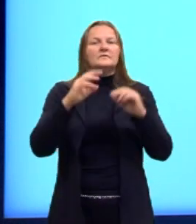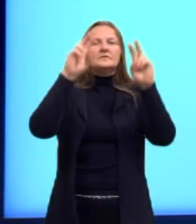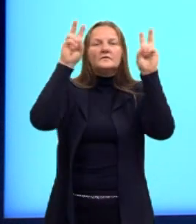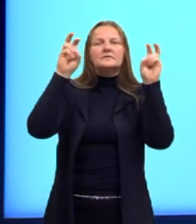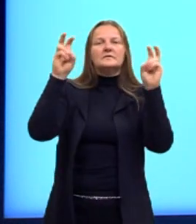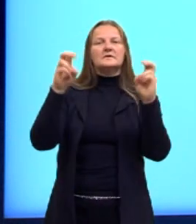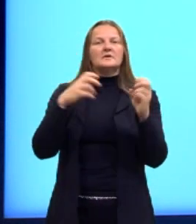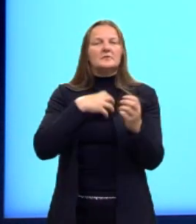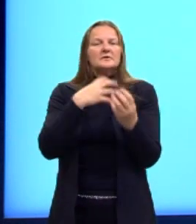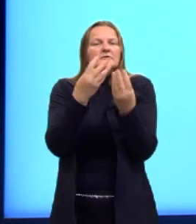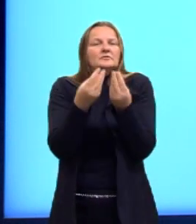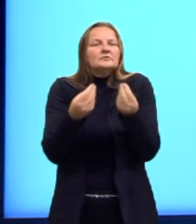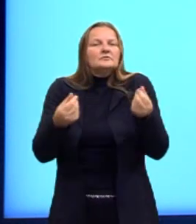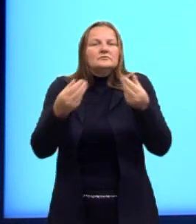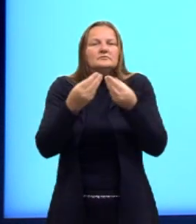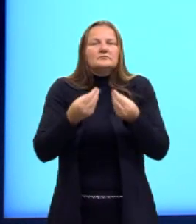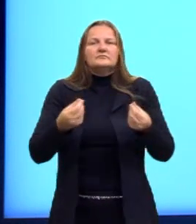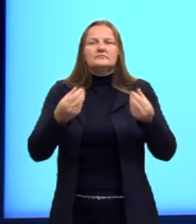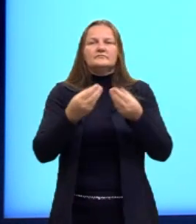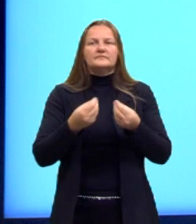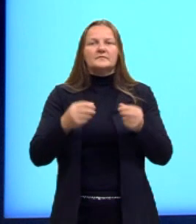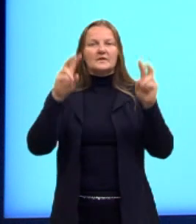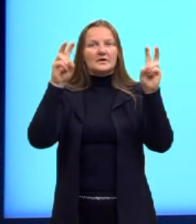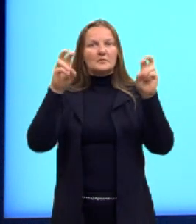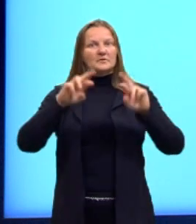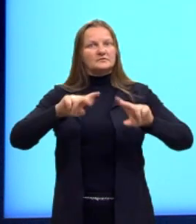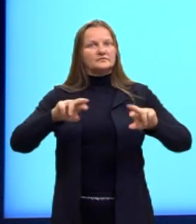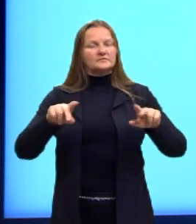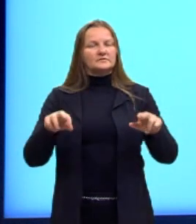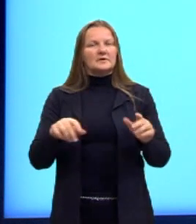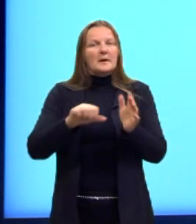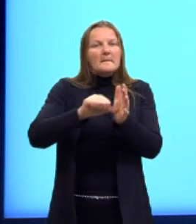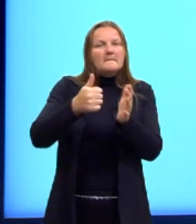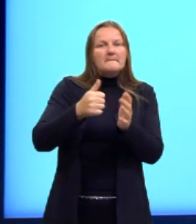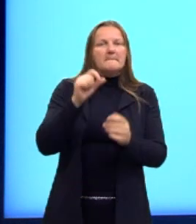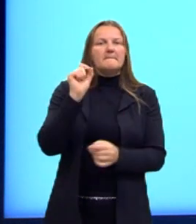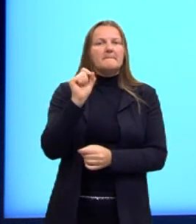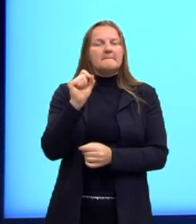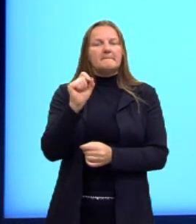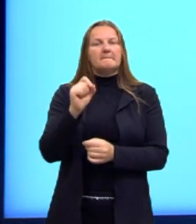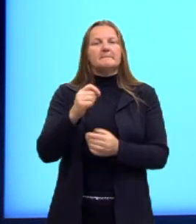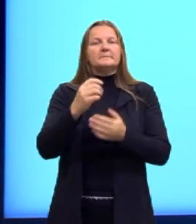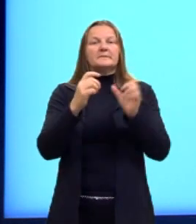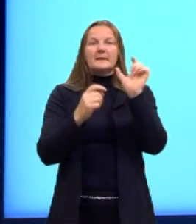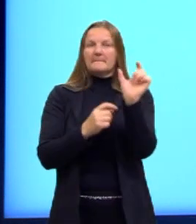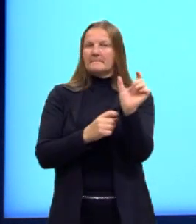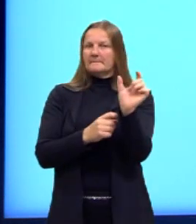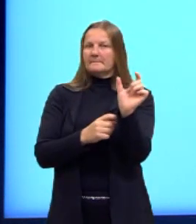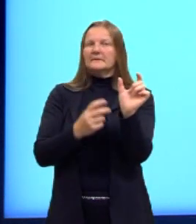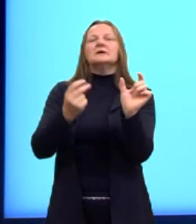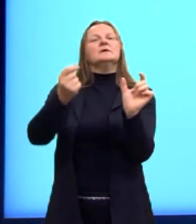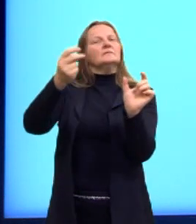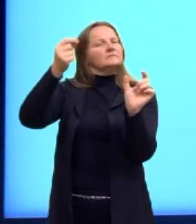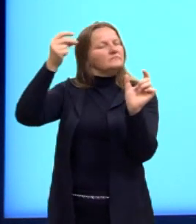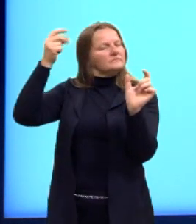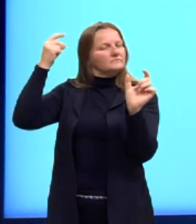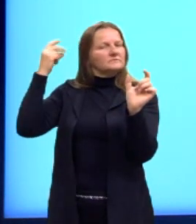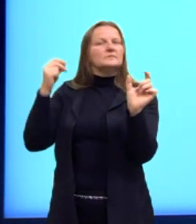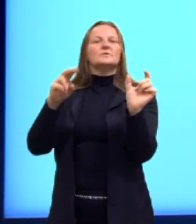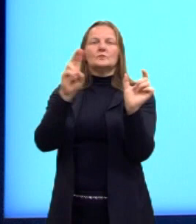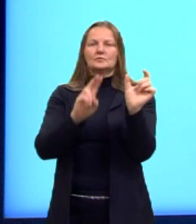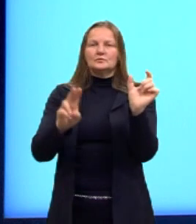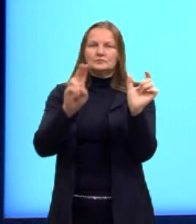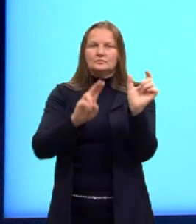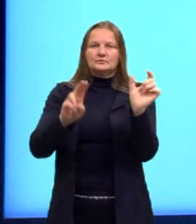sensíveis. Então, aqui a gente tem a primeira coisa. Ele é um termo que é utilizado já há bastante tempo.